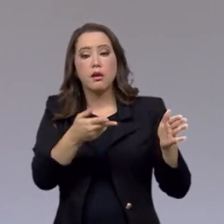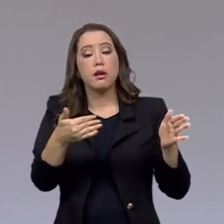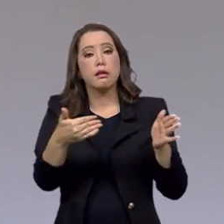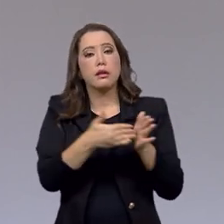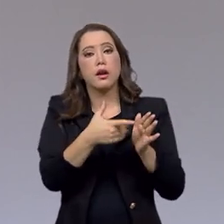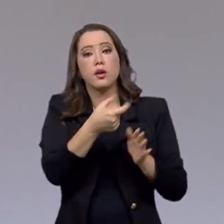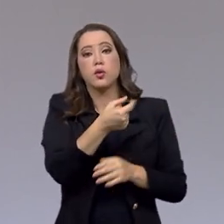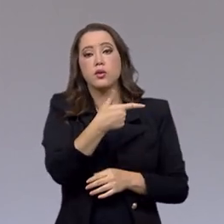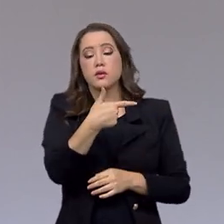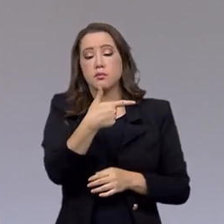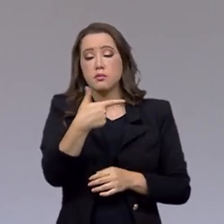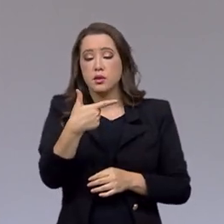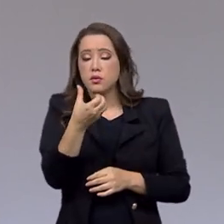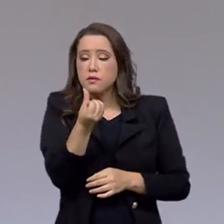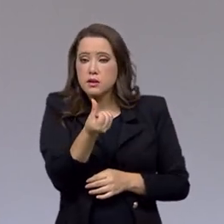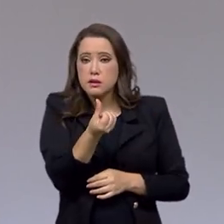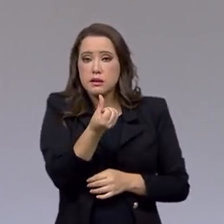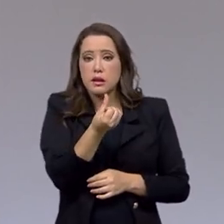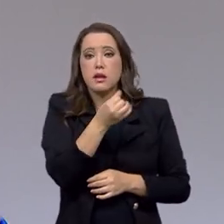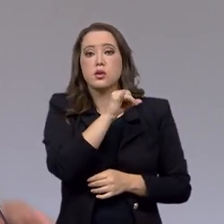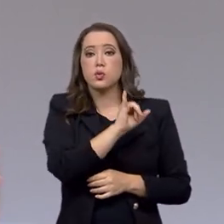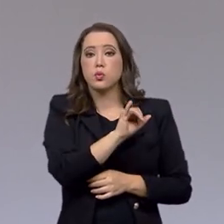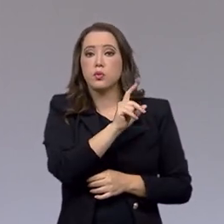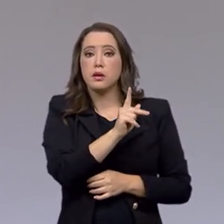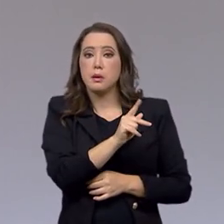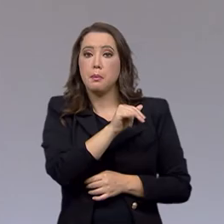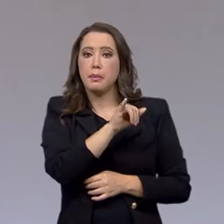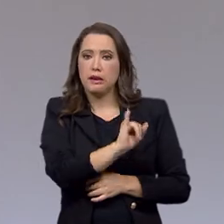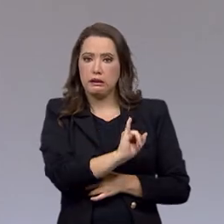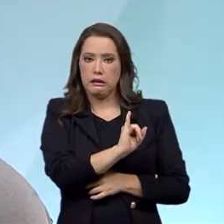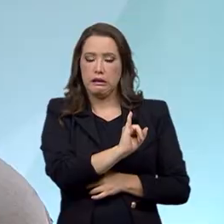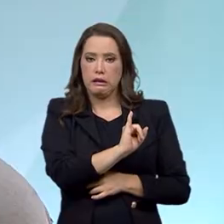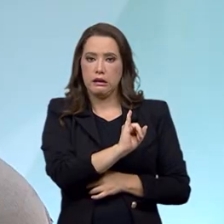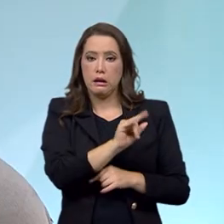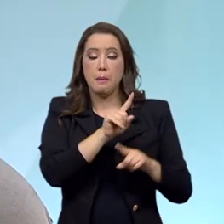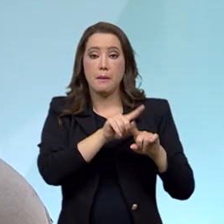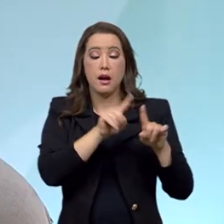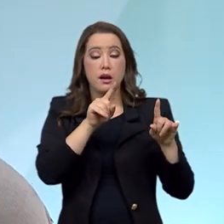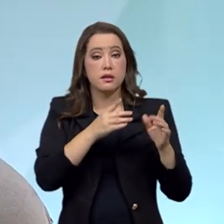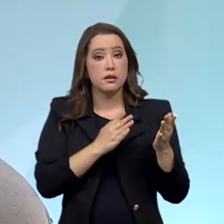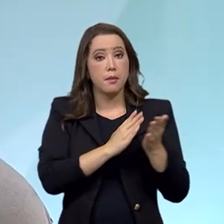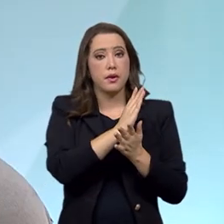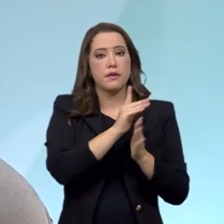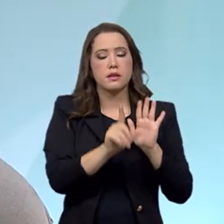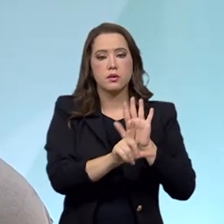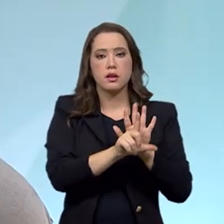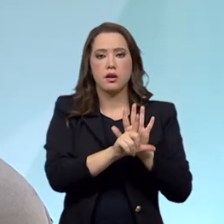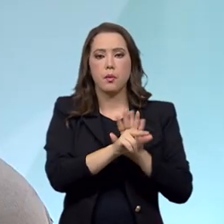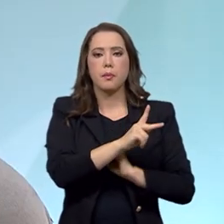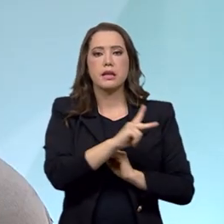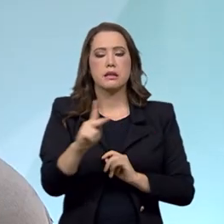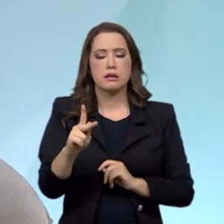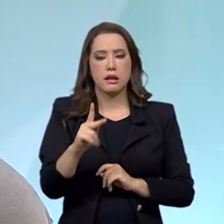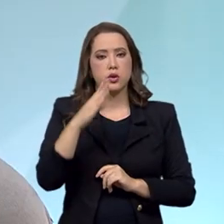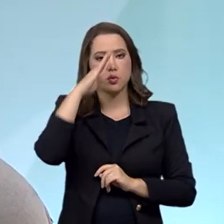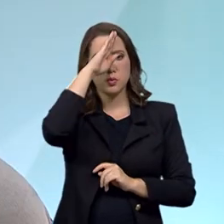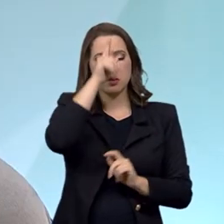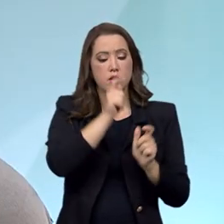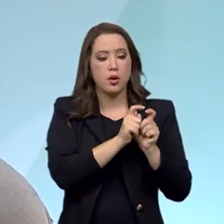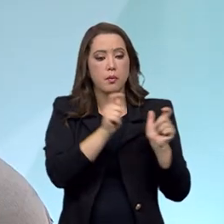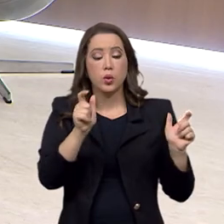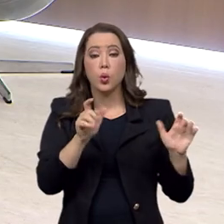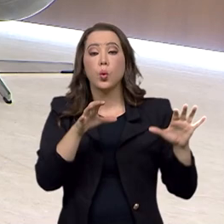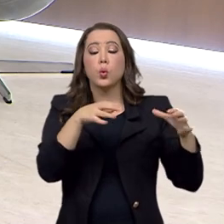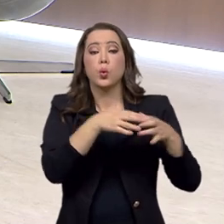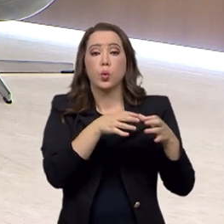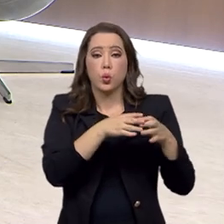2026, para pessoas com deficiência, mas na sanção da lei, o presidente Jair Bolsonaro ampliou um pouco o grupo